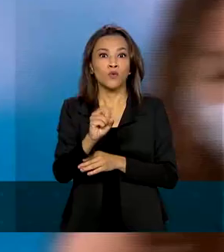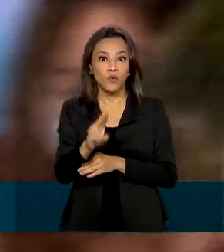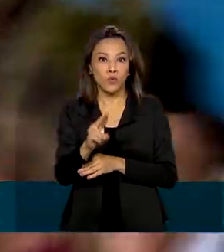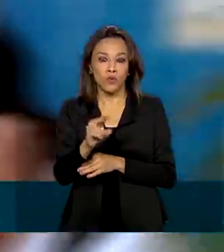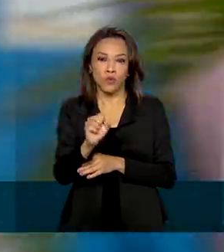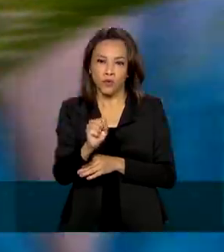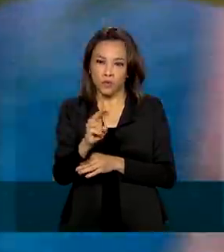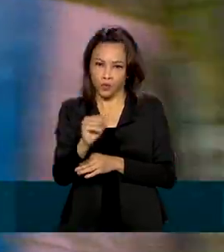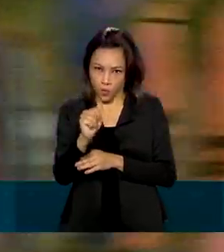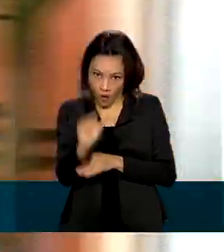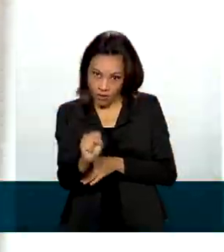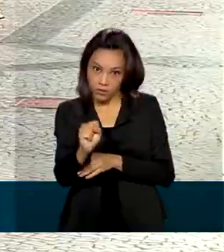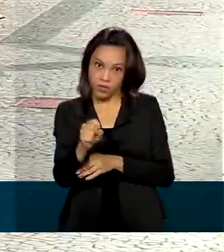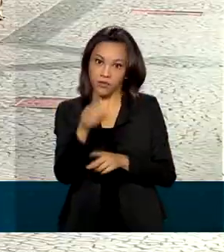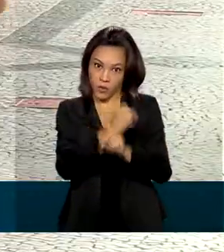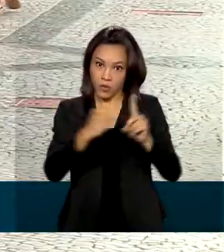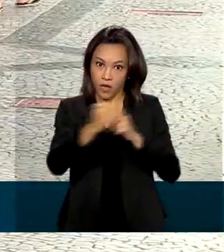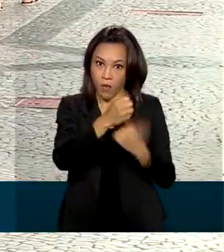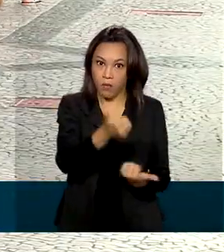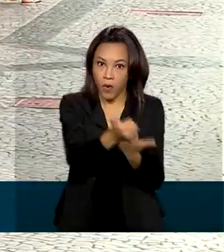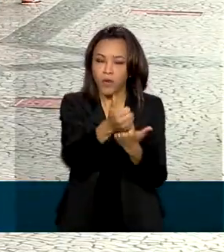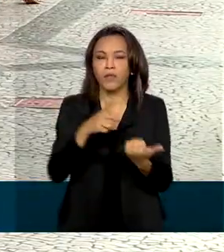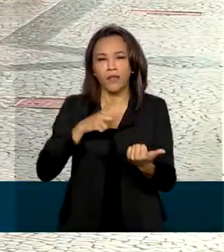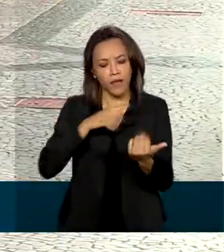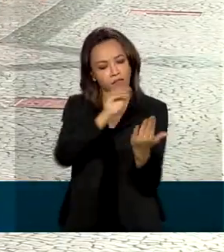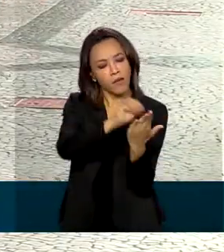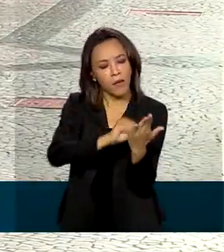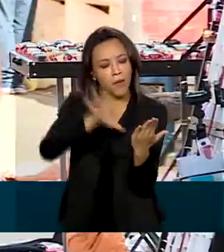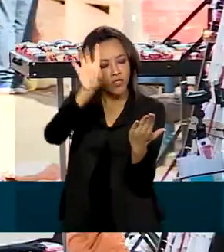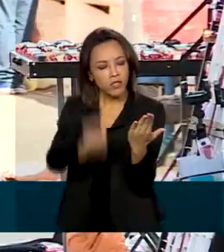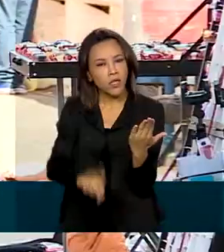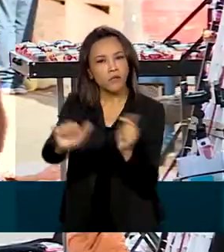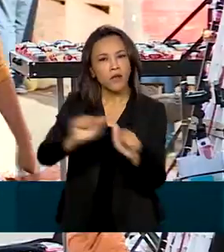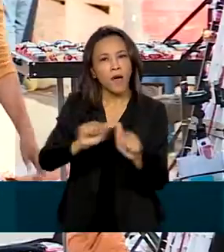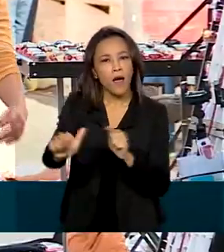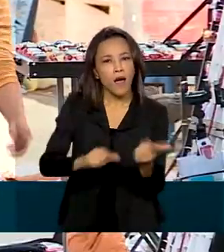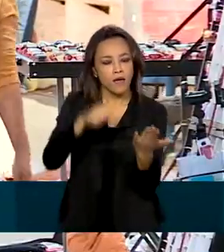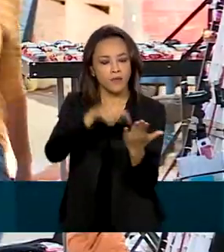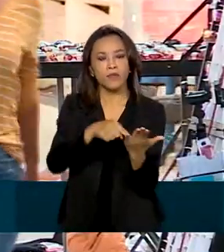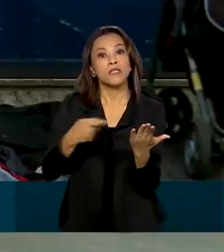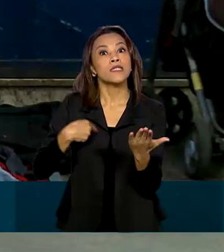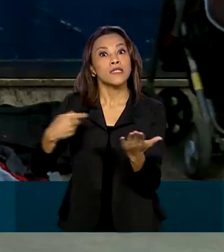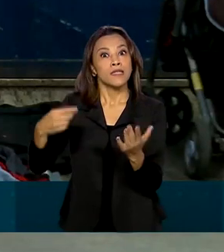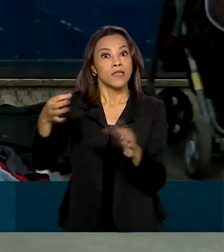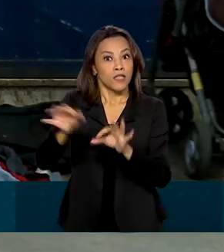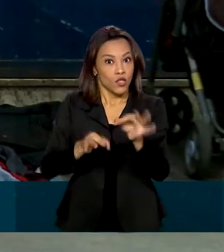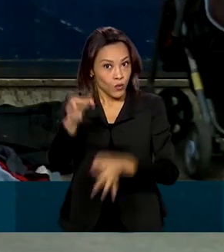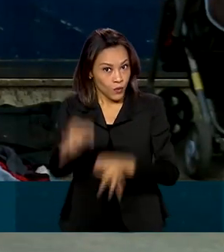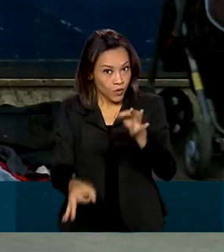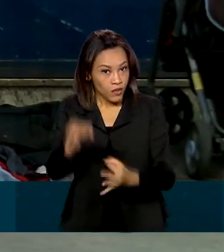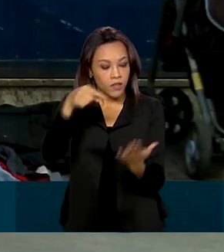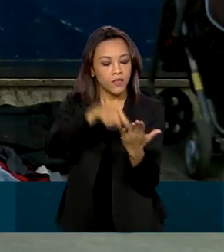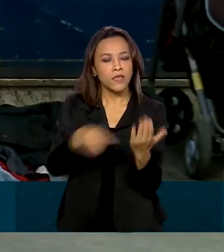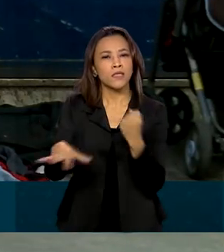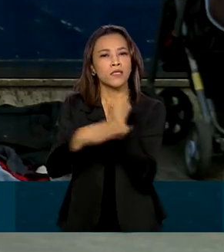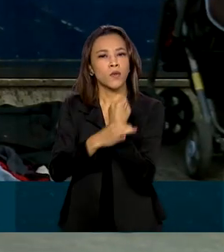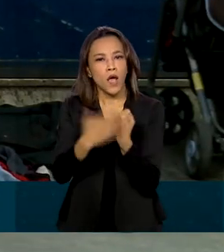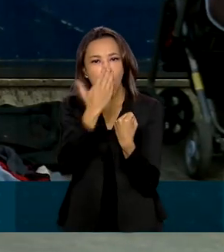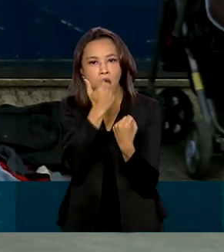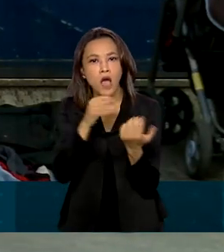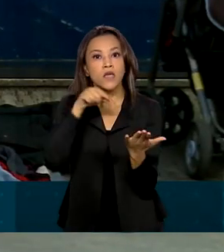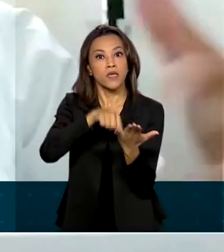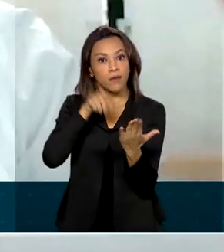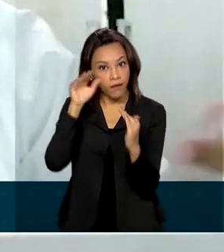a resolução também estabelece direitos ao trabalho, sistema de justiça, segurança alimentar e